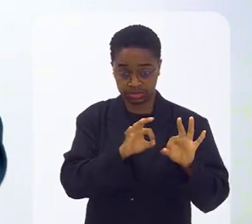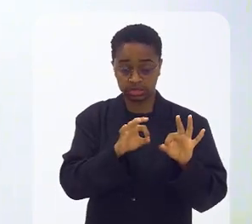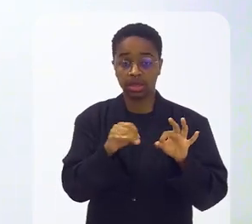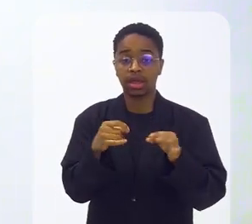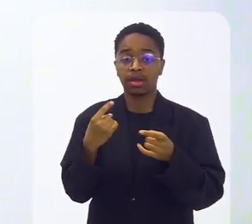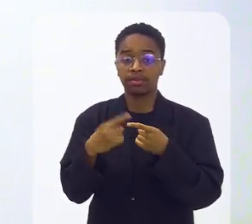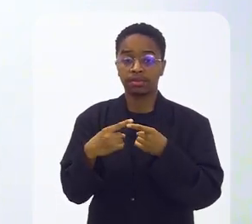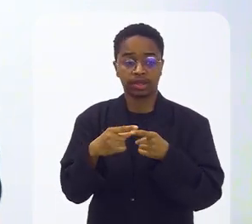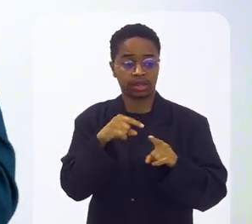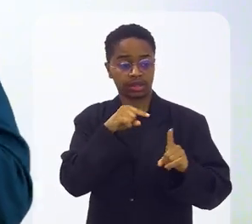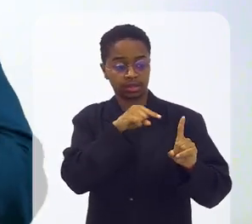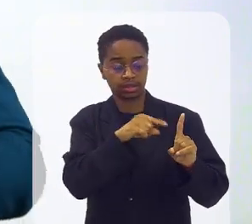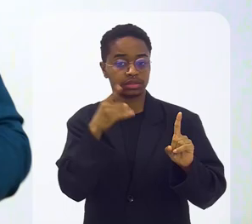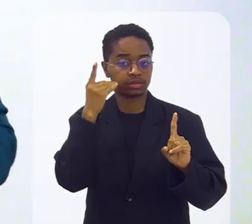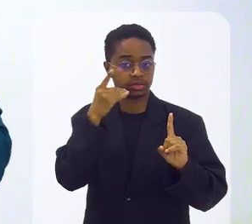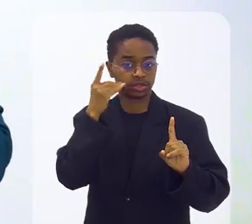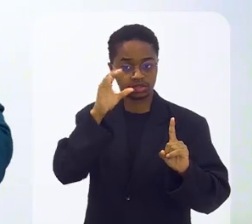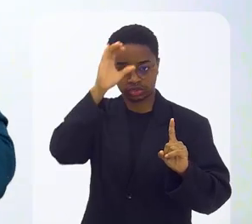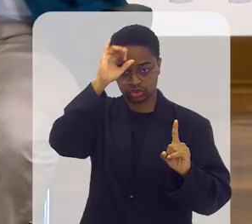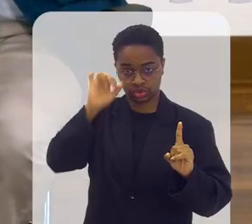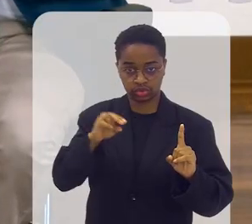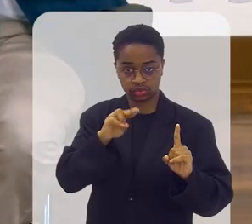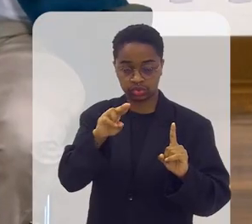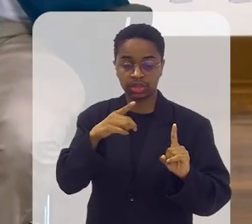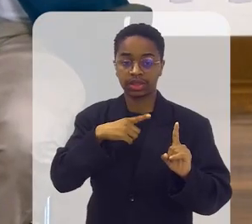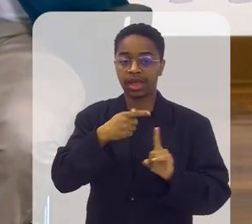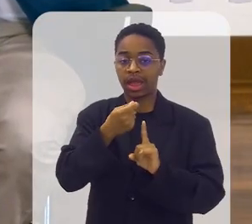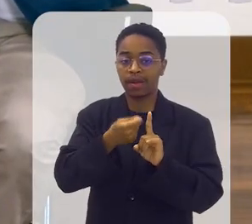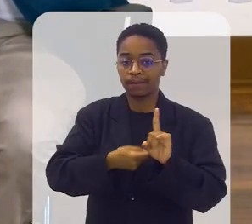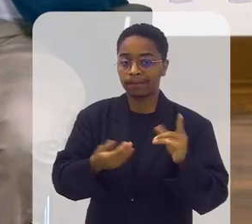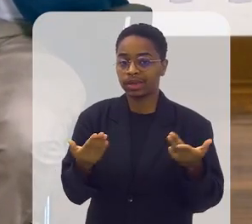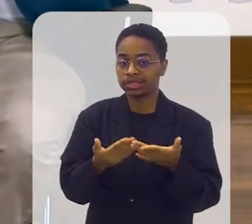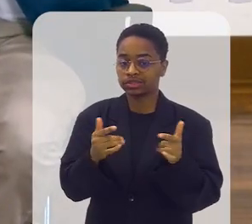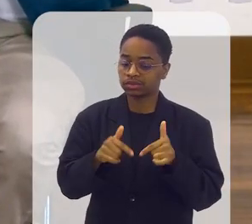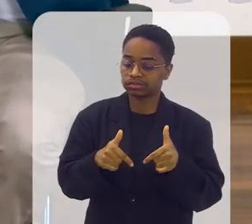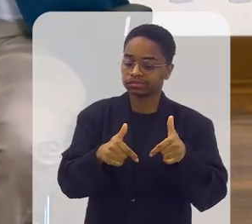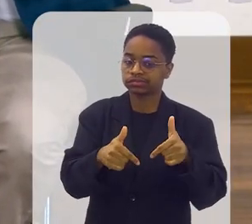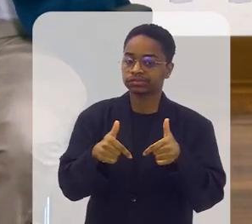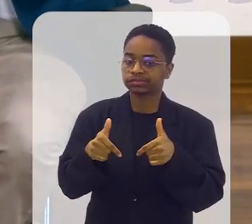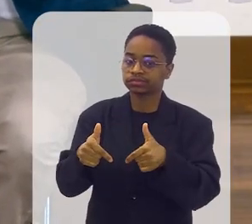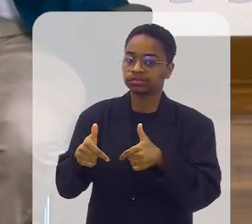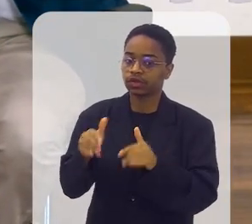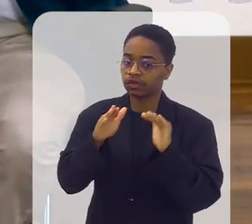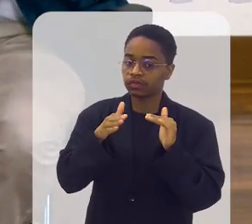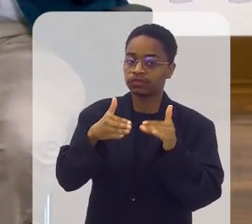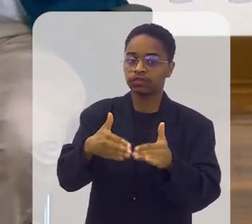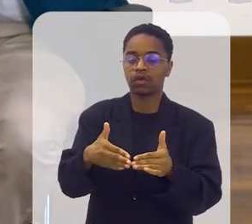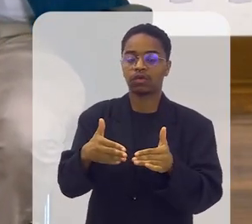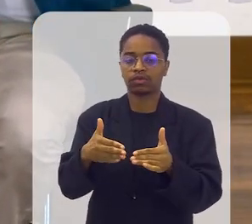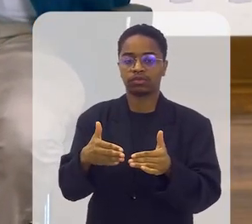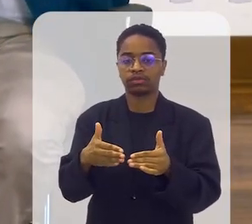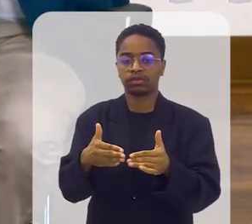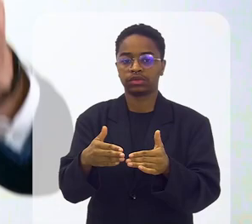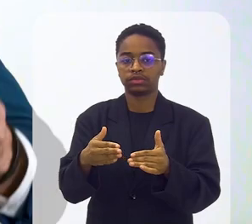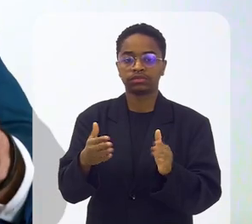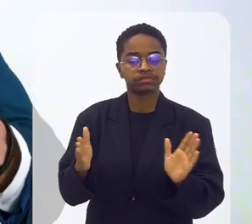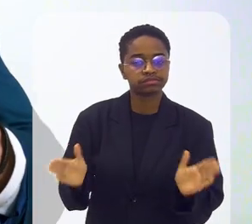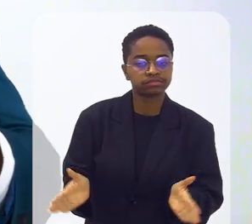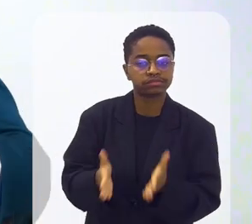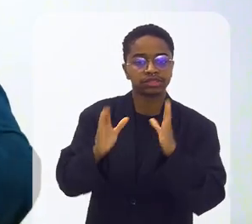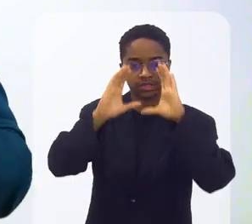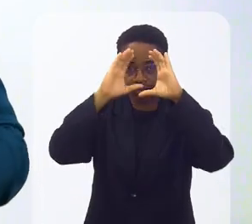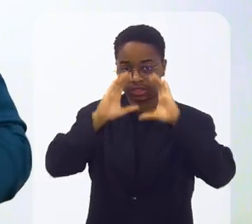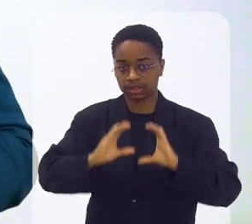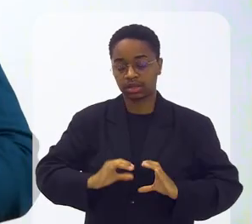nos assiste, que por iniciativa da deputada Tia Ju, a gente vai ter um mês de ações relacionadas à afirmação